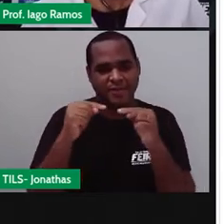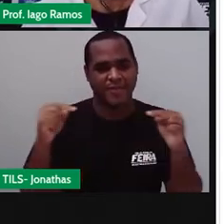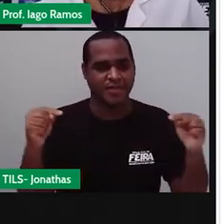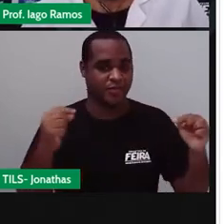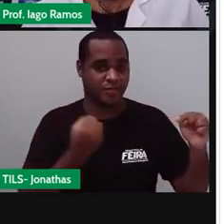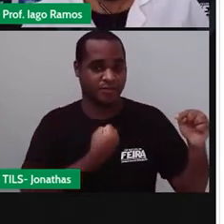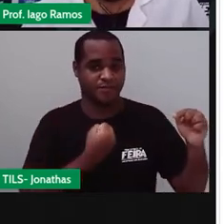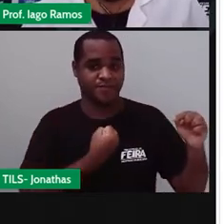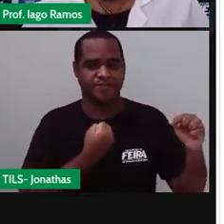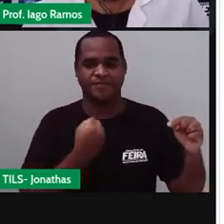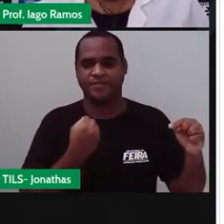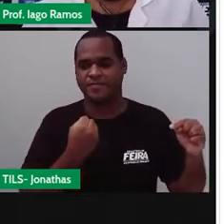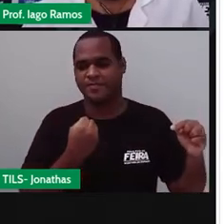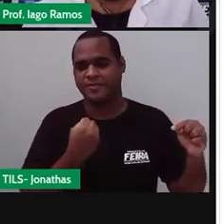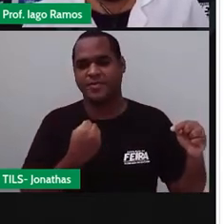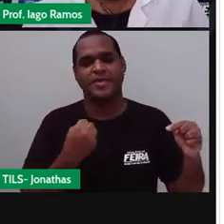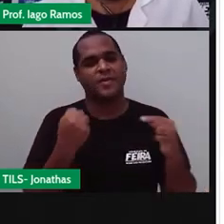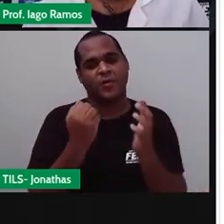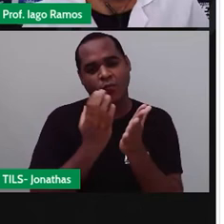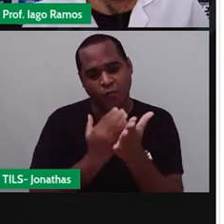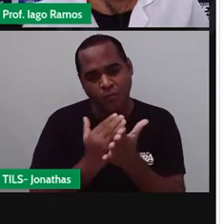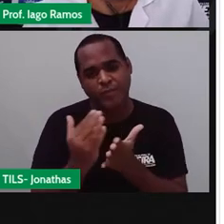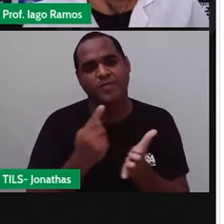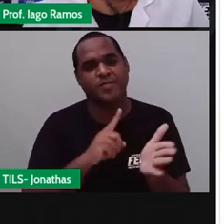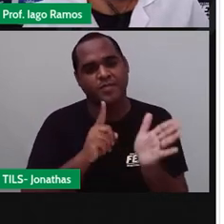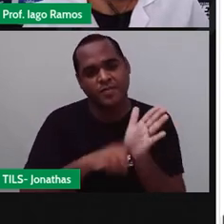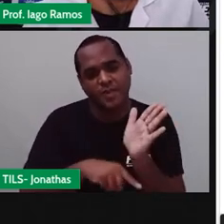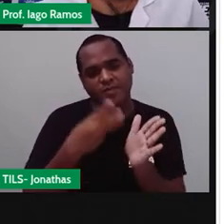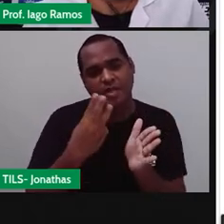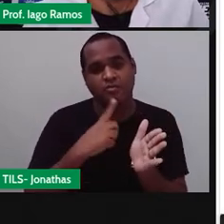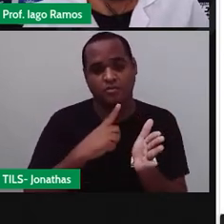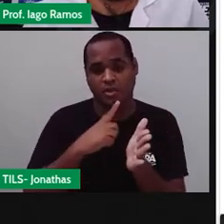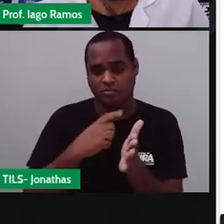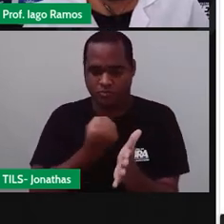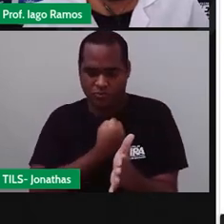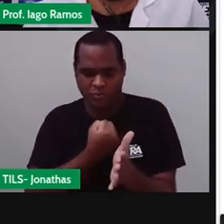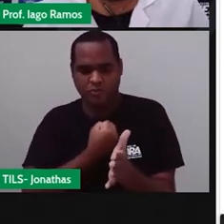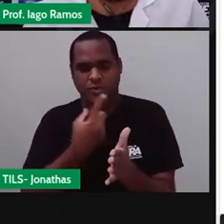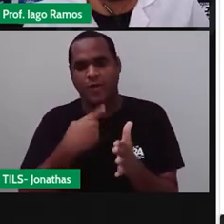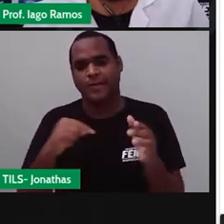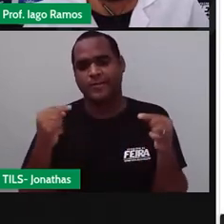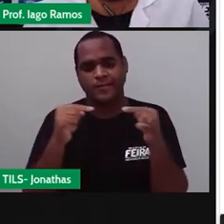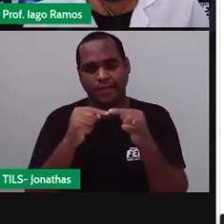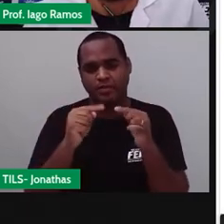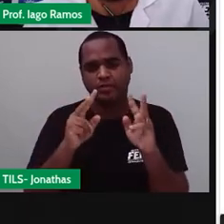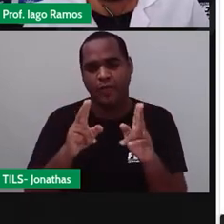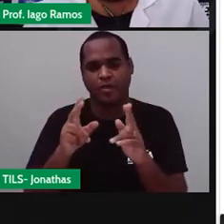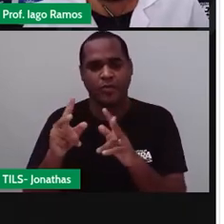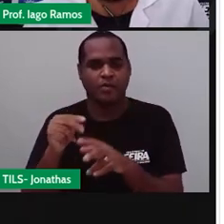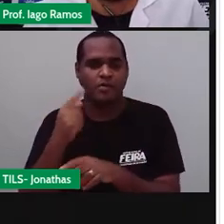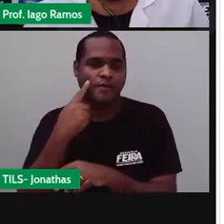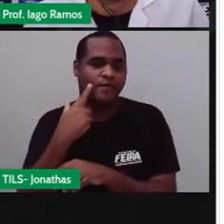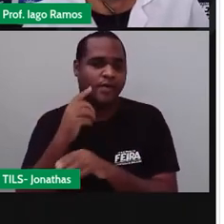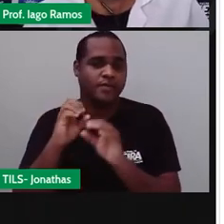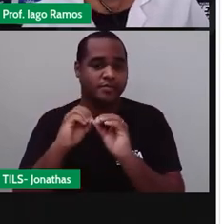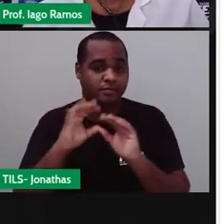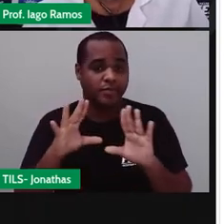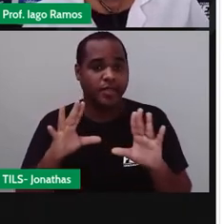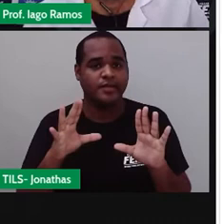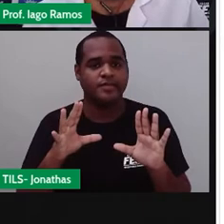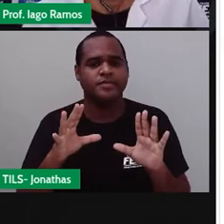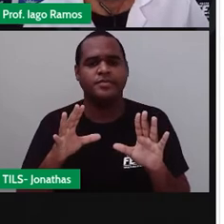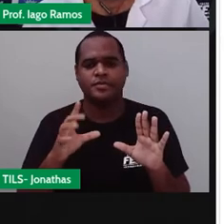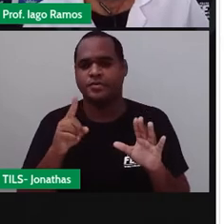começou no menos 3. Então digamos que o númerozinho estava aqui. Eu vou pegar um ponto e vou colocar aqui no menos 3. Pronto.